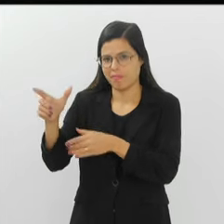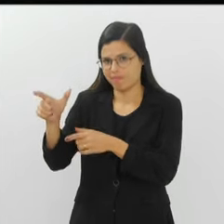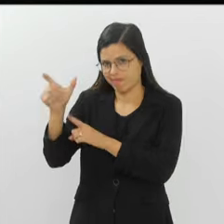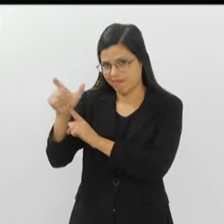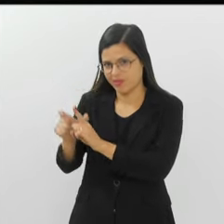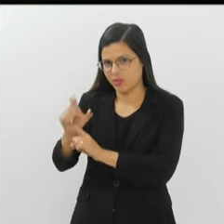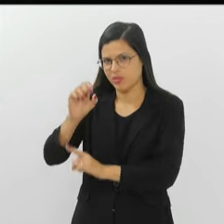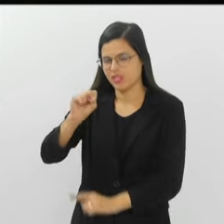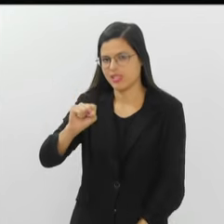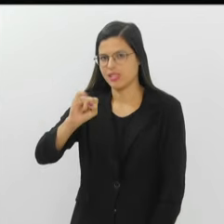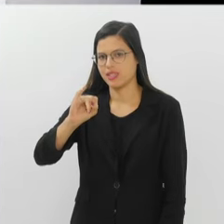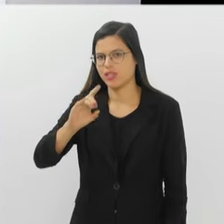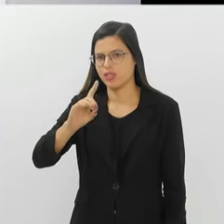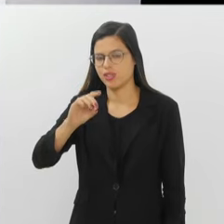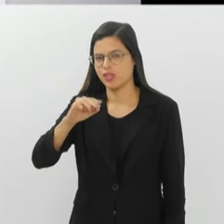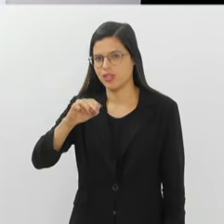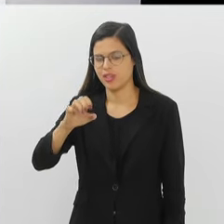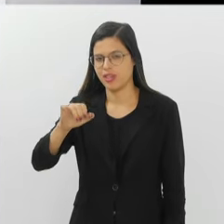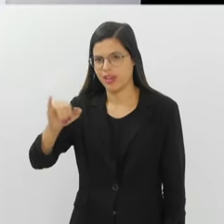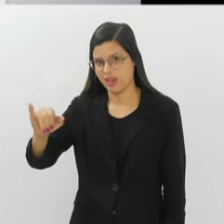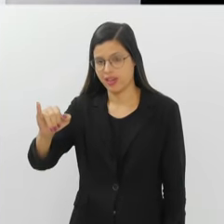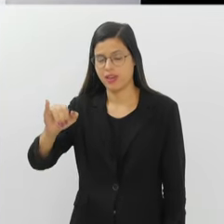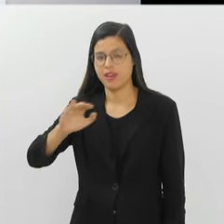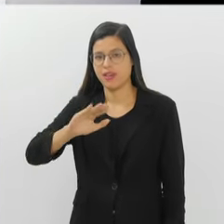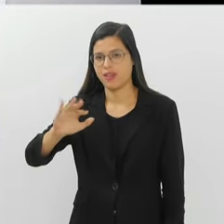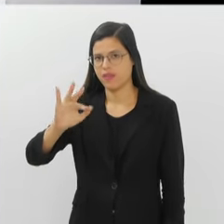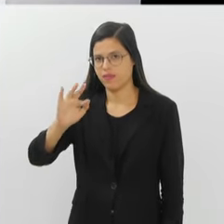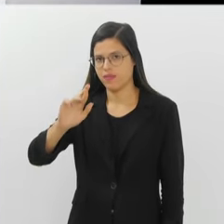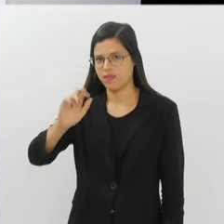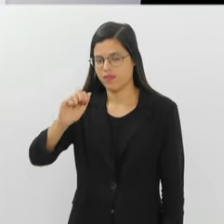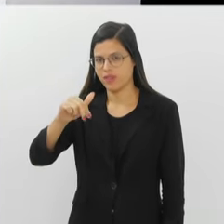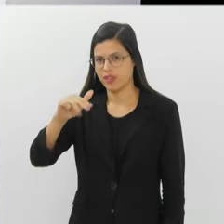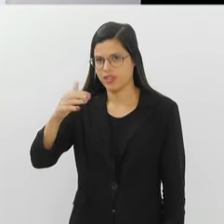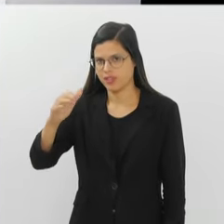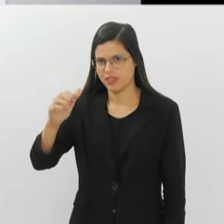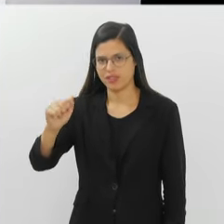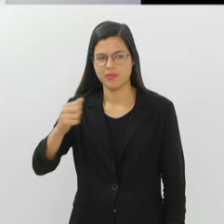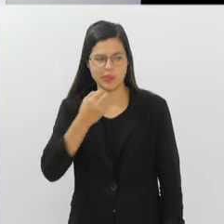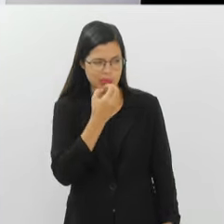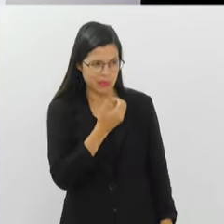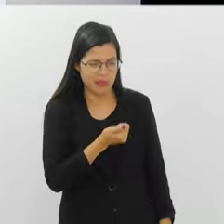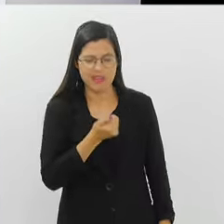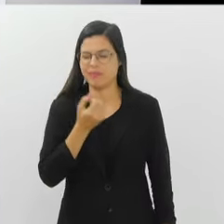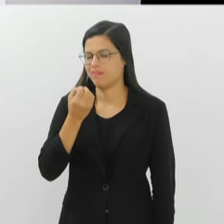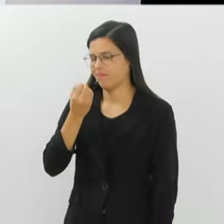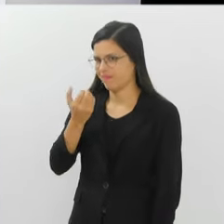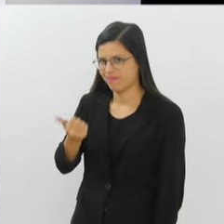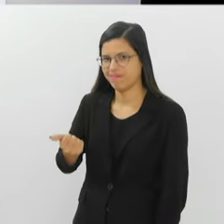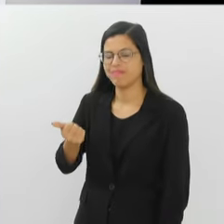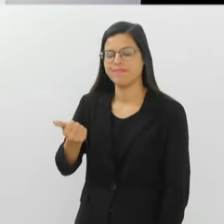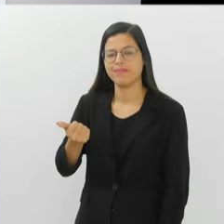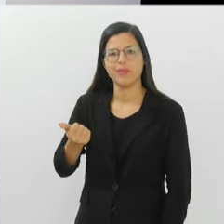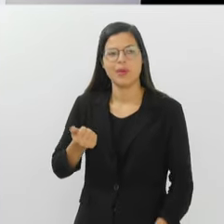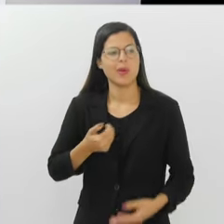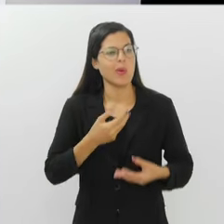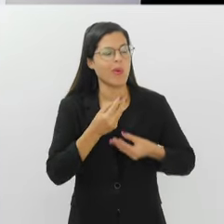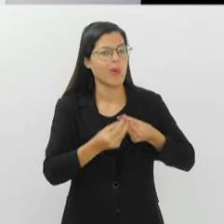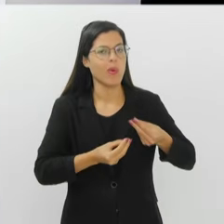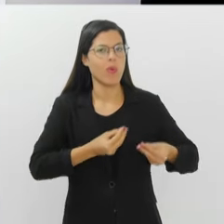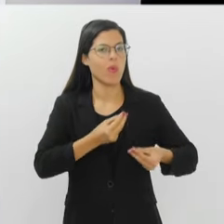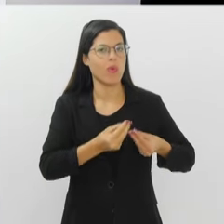Sidney França. Olá Sidney, tudo bem querido? Olá Mauro, tudo bem? Tudo bem. Como é que está essa